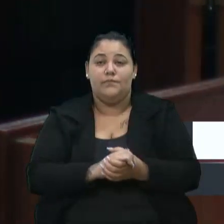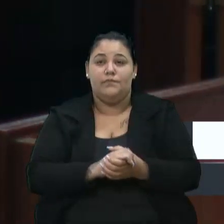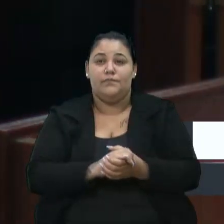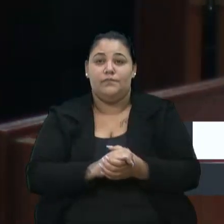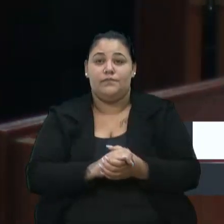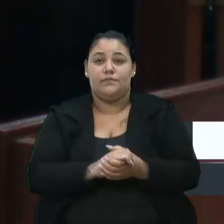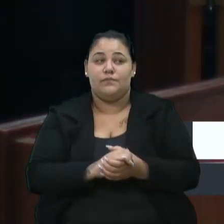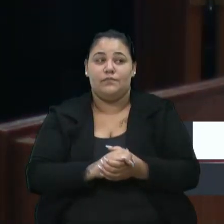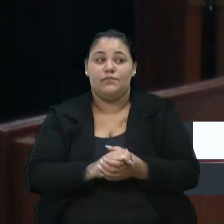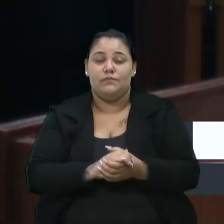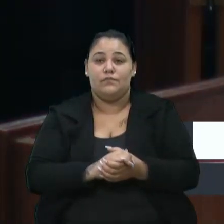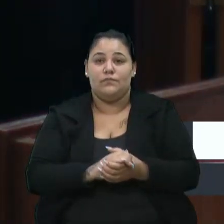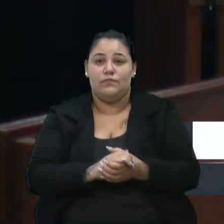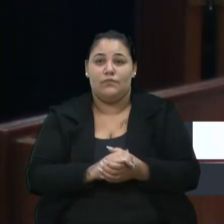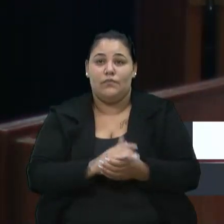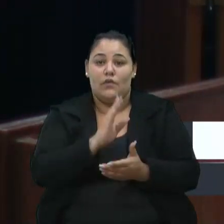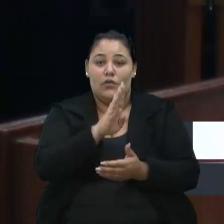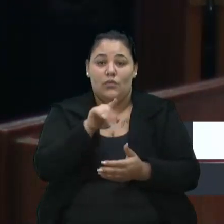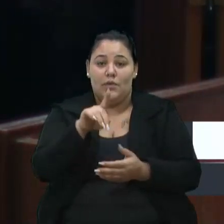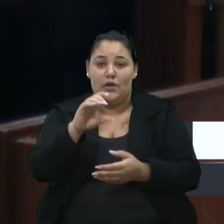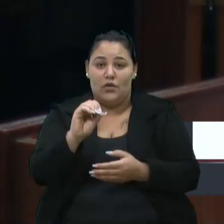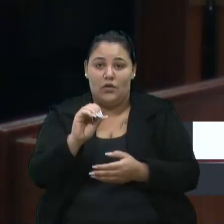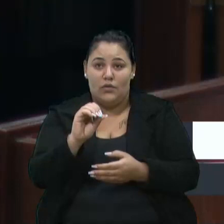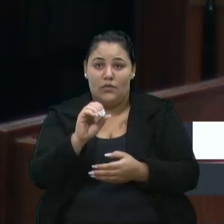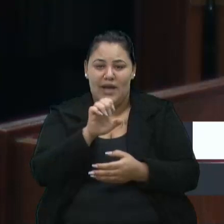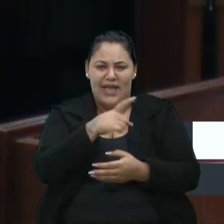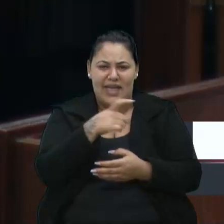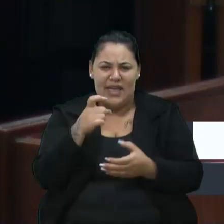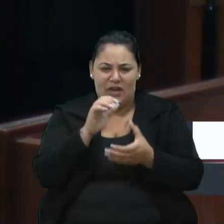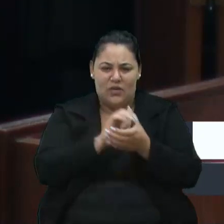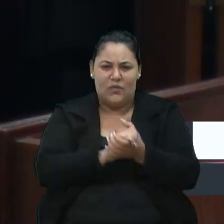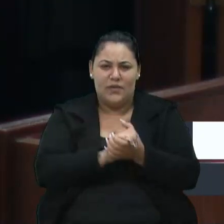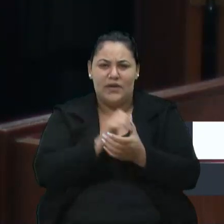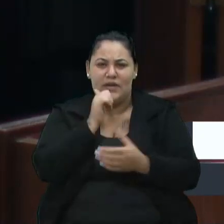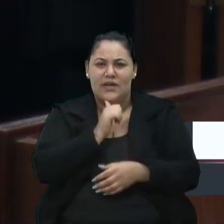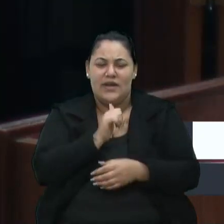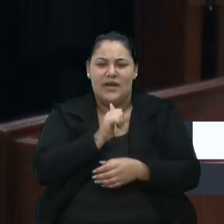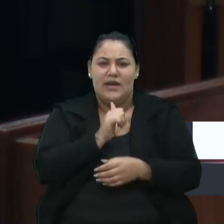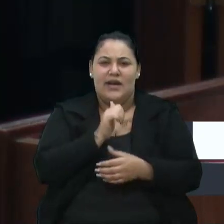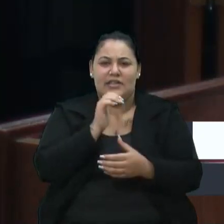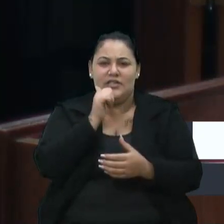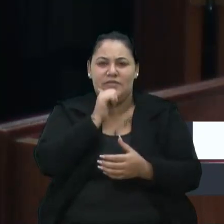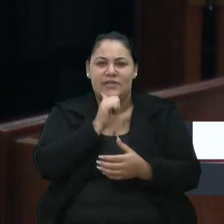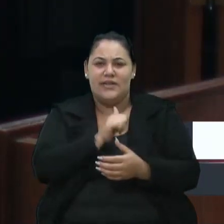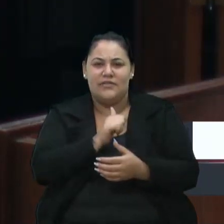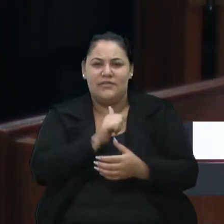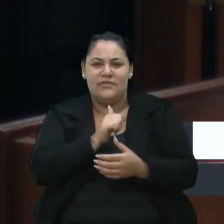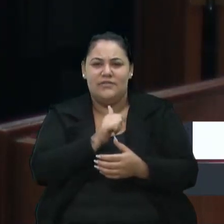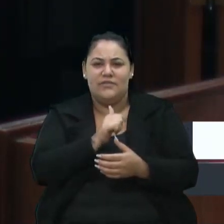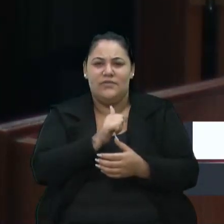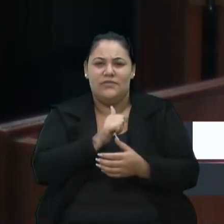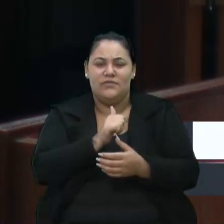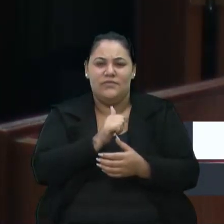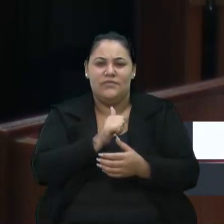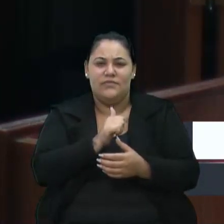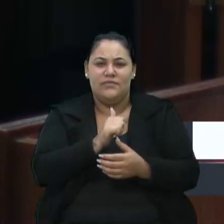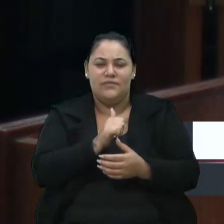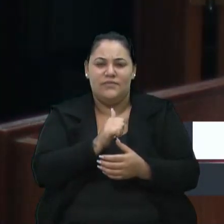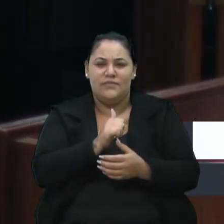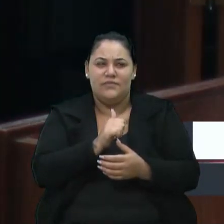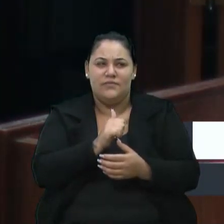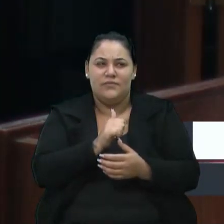aqui. No boletim de ocorrência, ex-companheira de rádio afirma que ele a agarrou pelos pulsos,